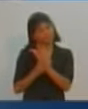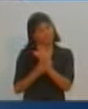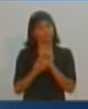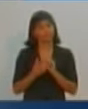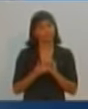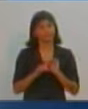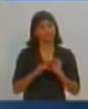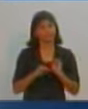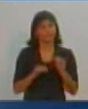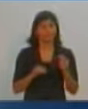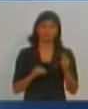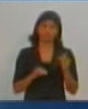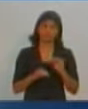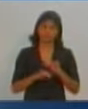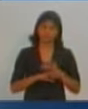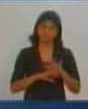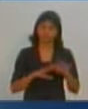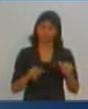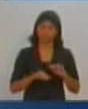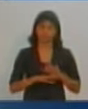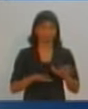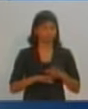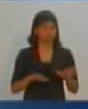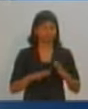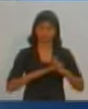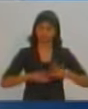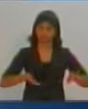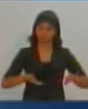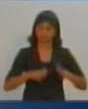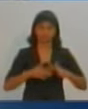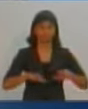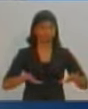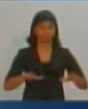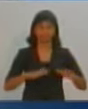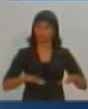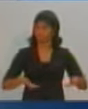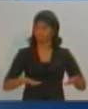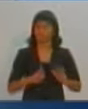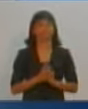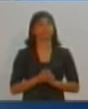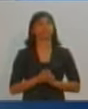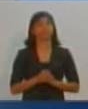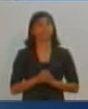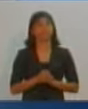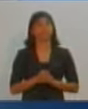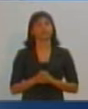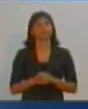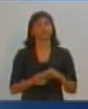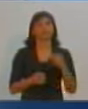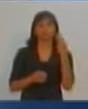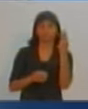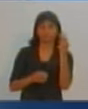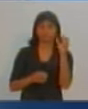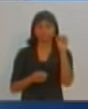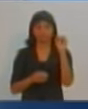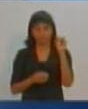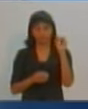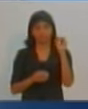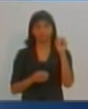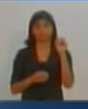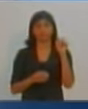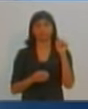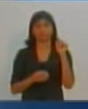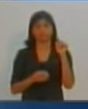corrupção, que o senhor tanto fala, eu também o respeito muito, eu sou promotor público há 30 anos. Em 30 anos, eu sempre